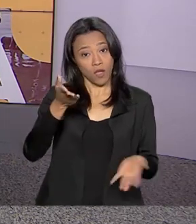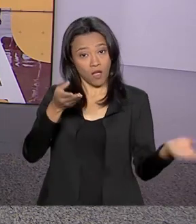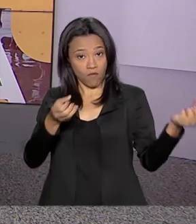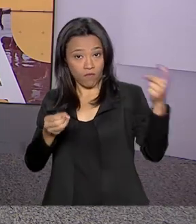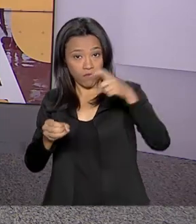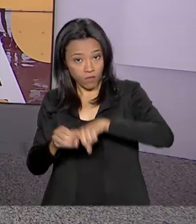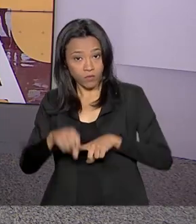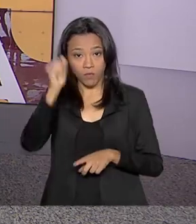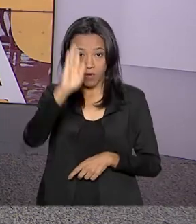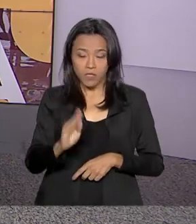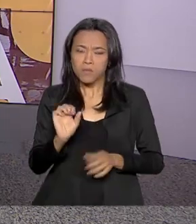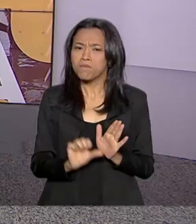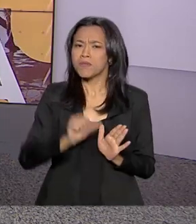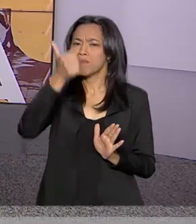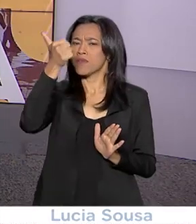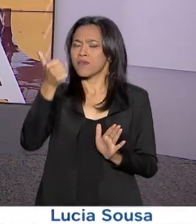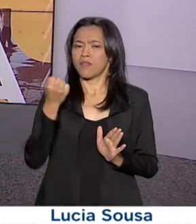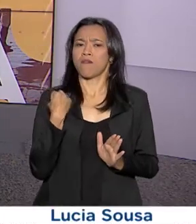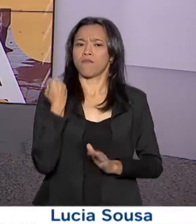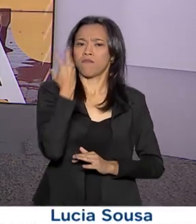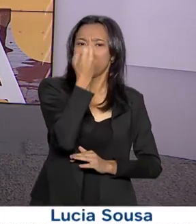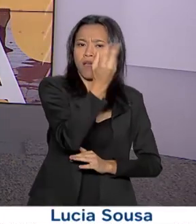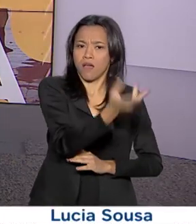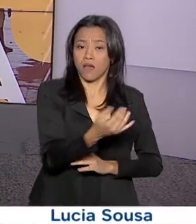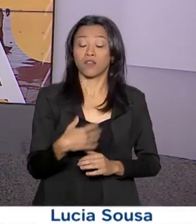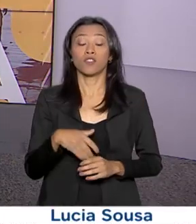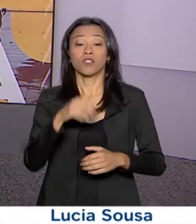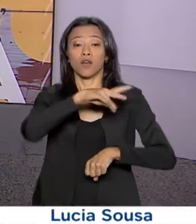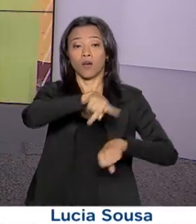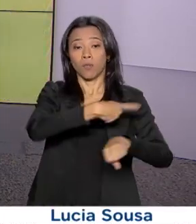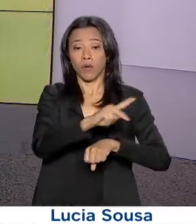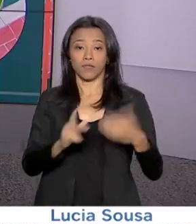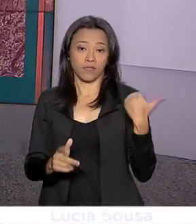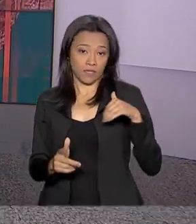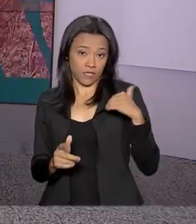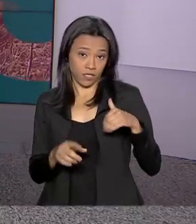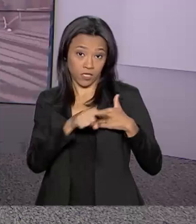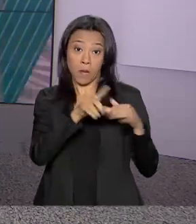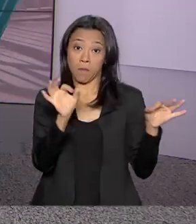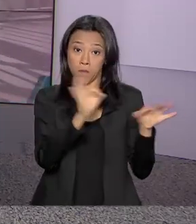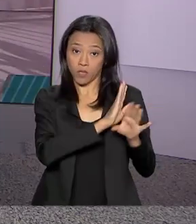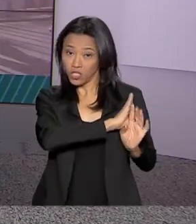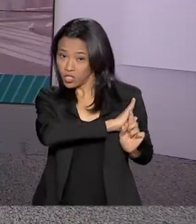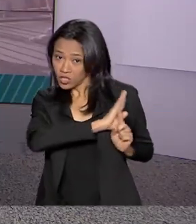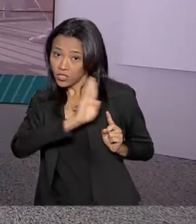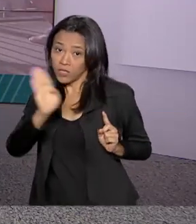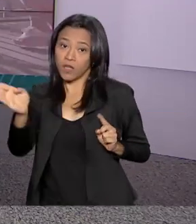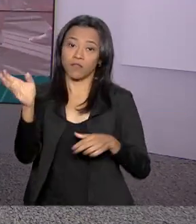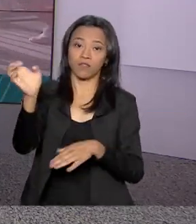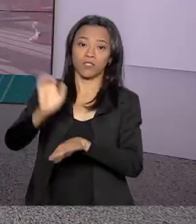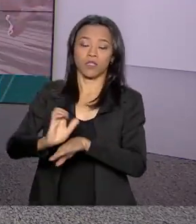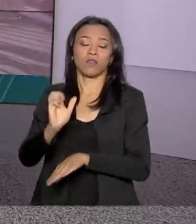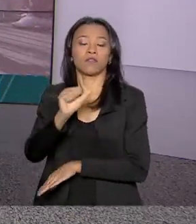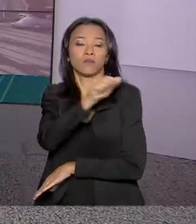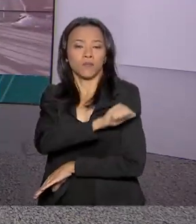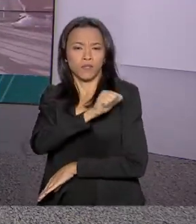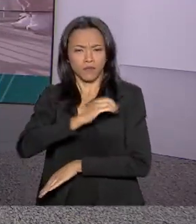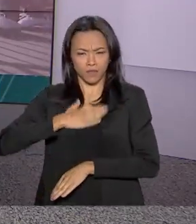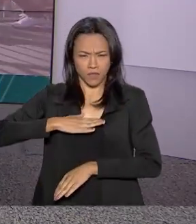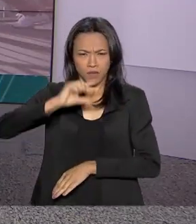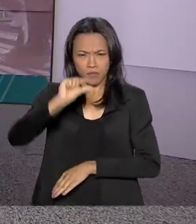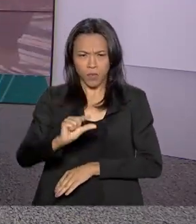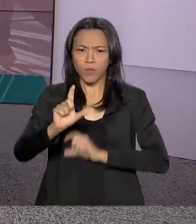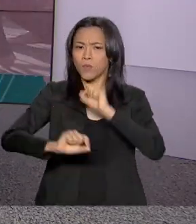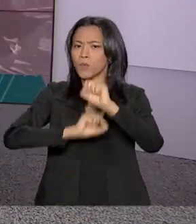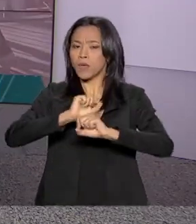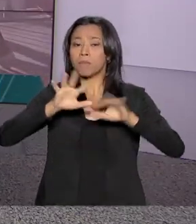depois de fazer a primeira viagem oficial à Argentina. De Buenos Aires, ele seguiu direto para o Rio de Janeiro, onde participa logo mais da cerimônia de